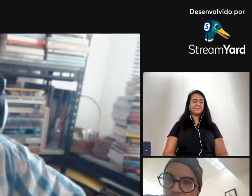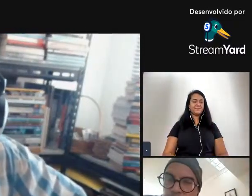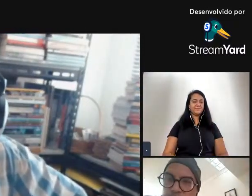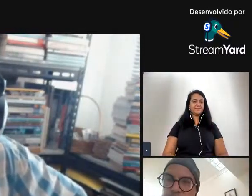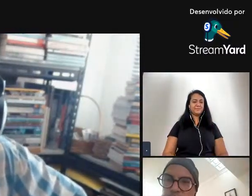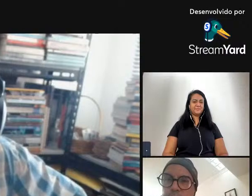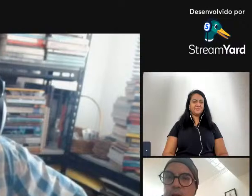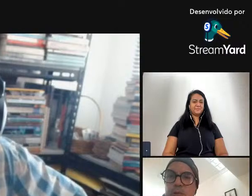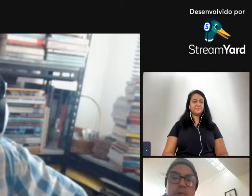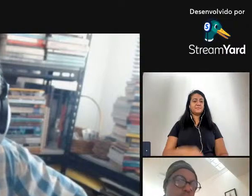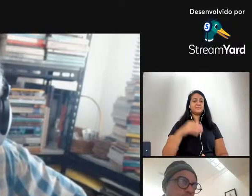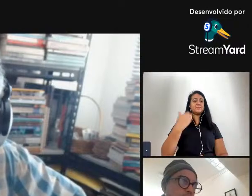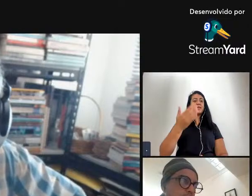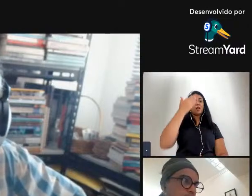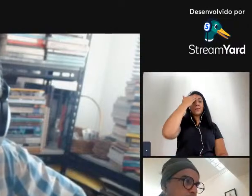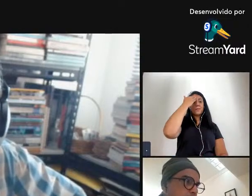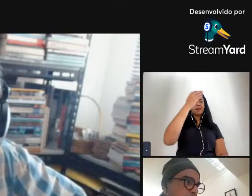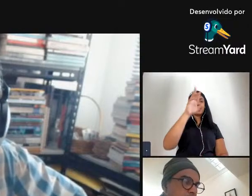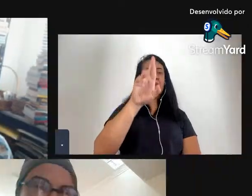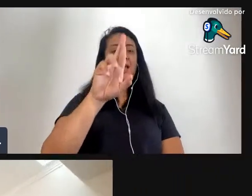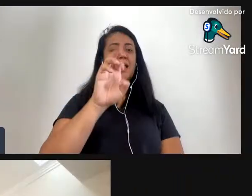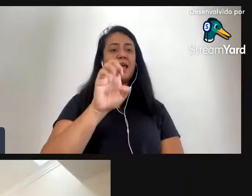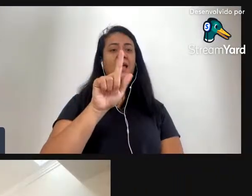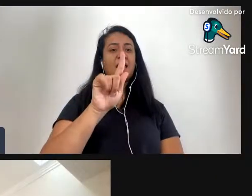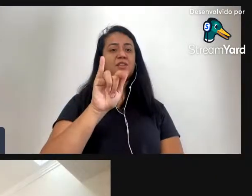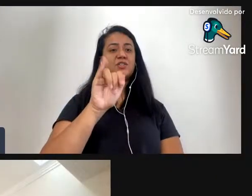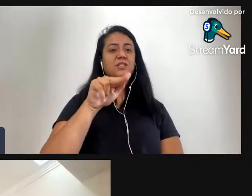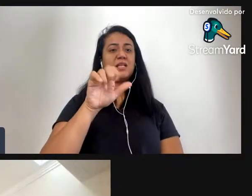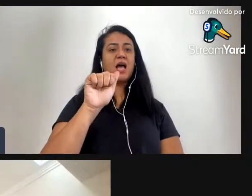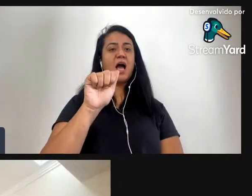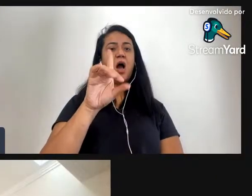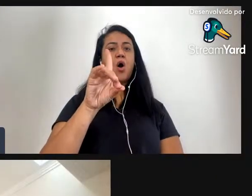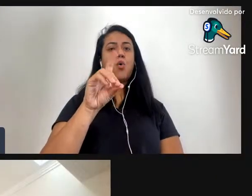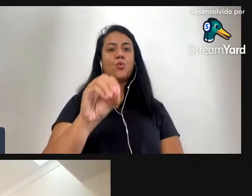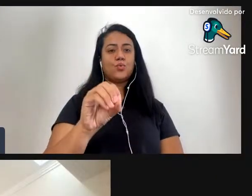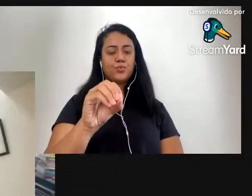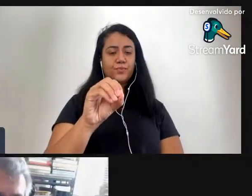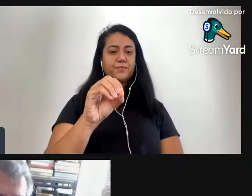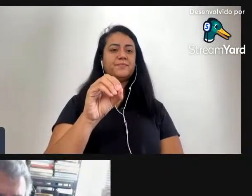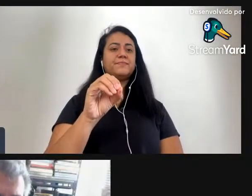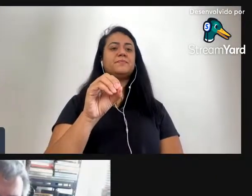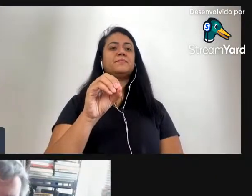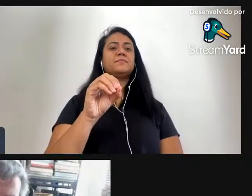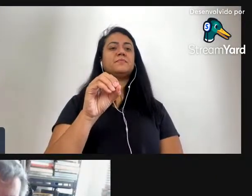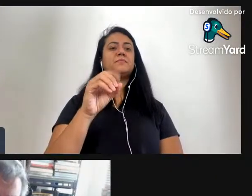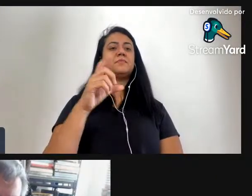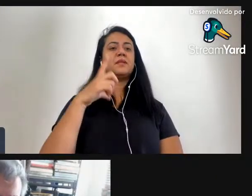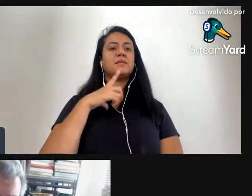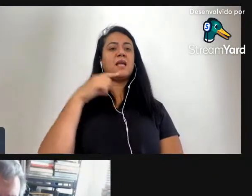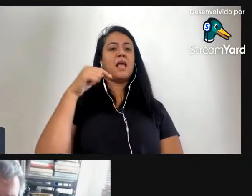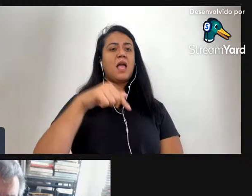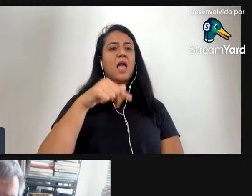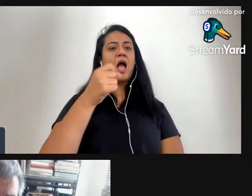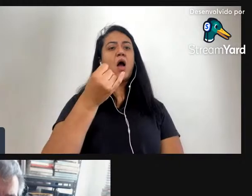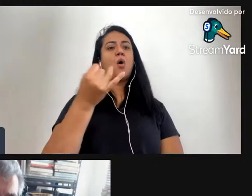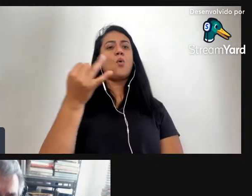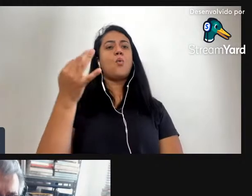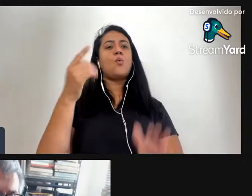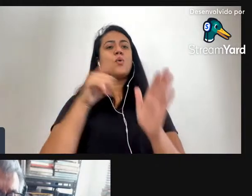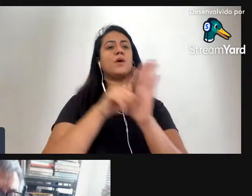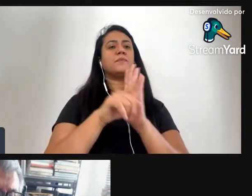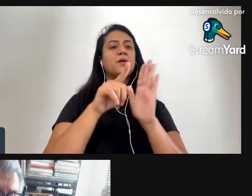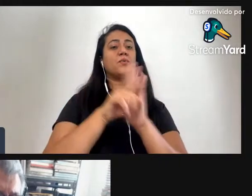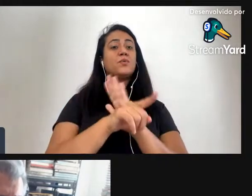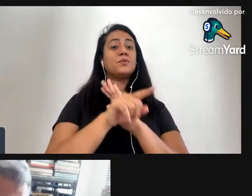obrigado Reginaldo é tem algumas questões aqui para pontuar em relação a essa tua